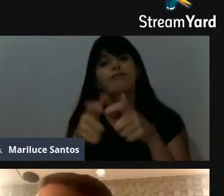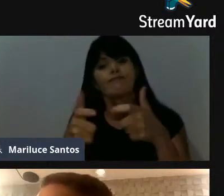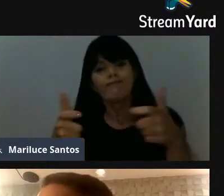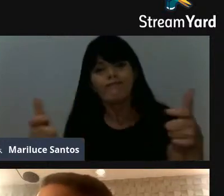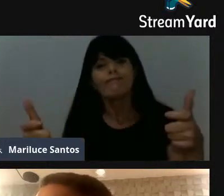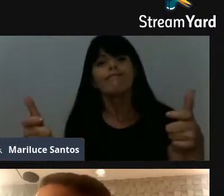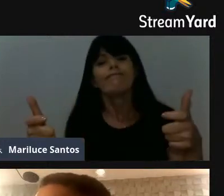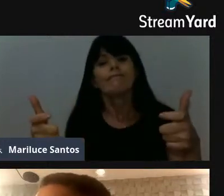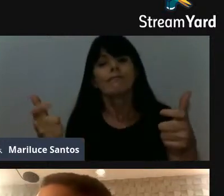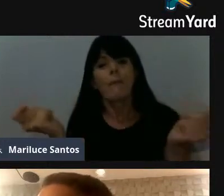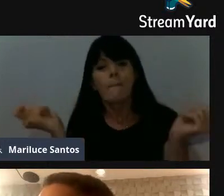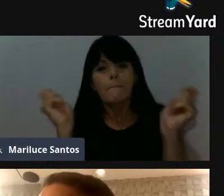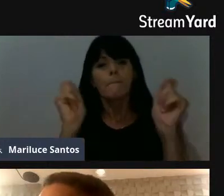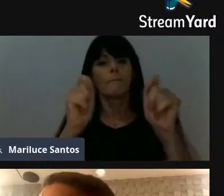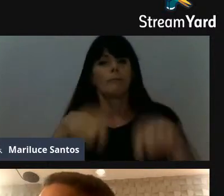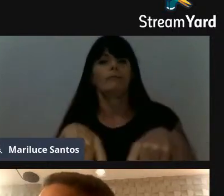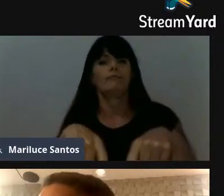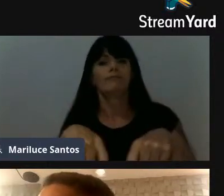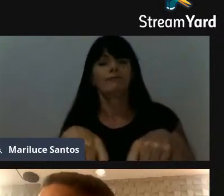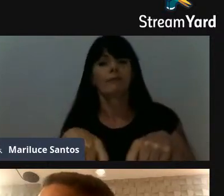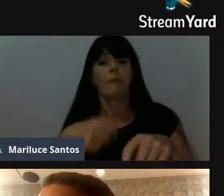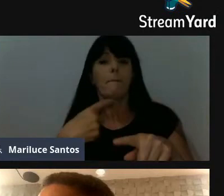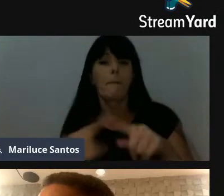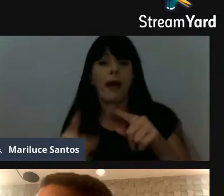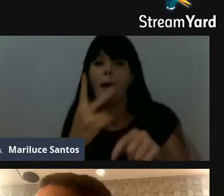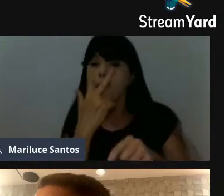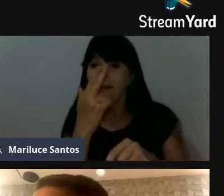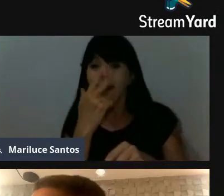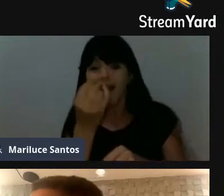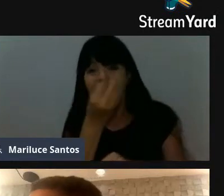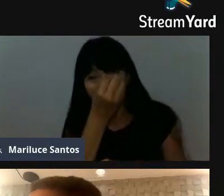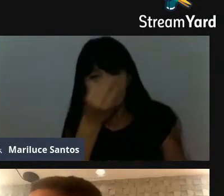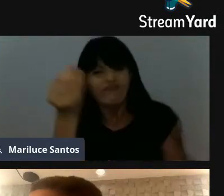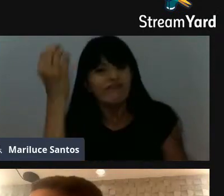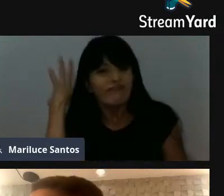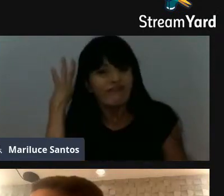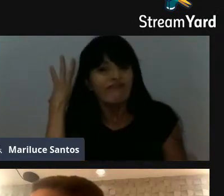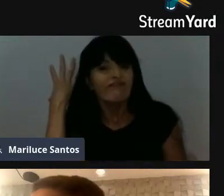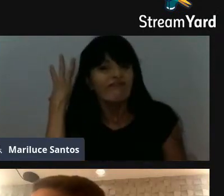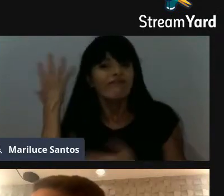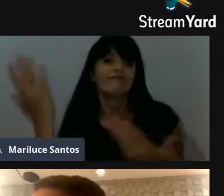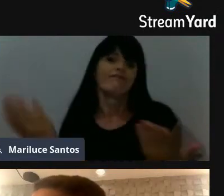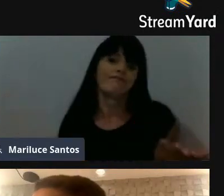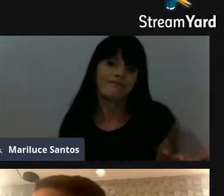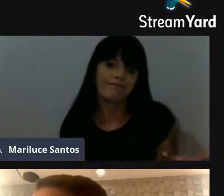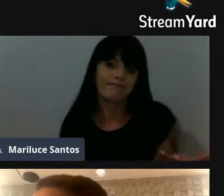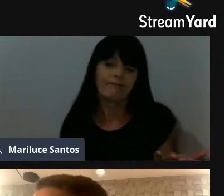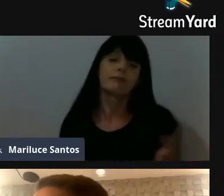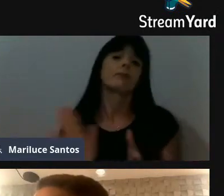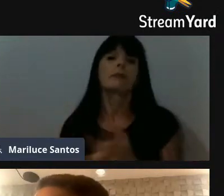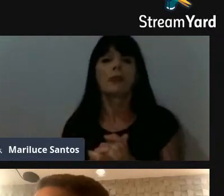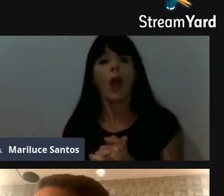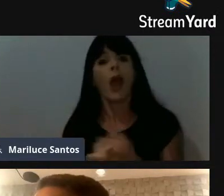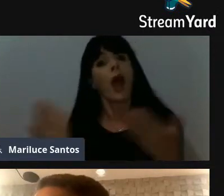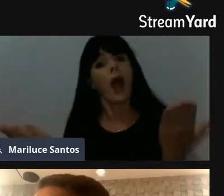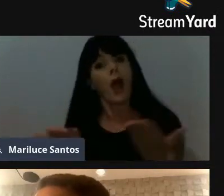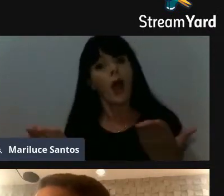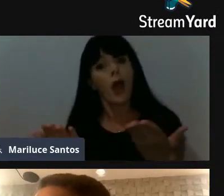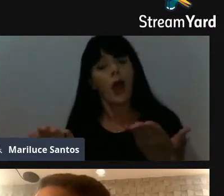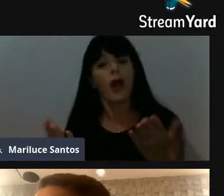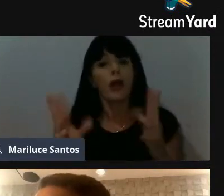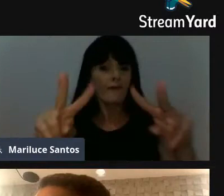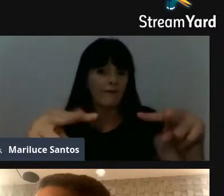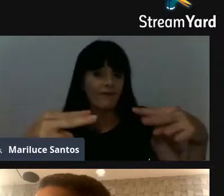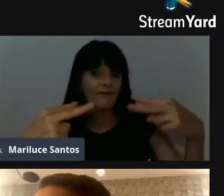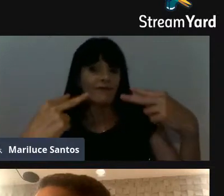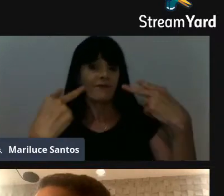que vão ficando relegadas ao esquecimento. Então, visando que eles nos assistam e